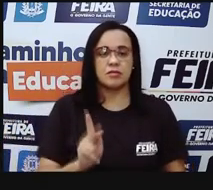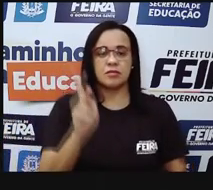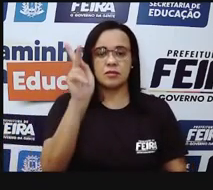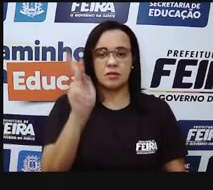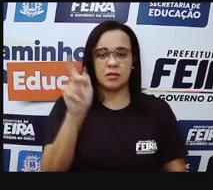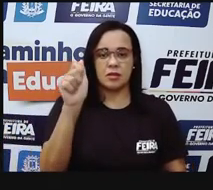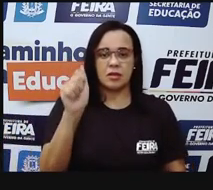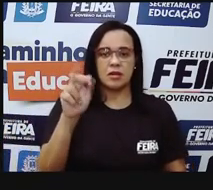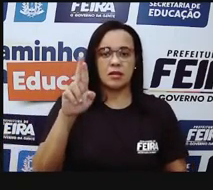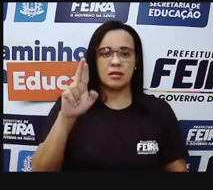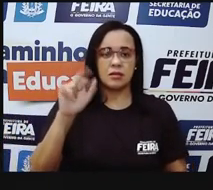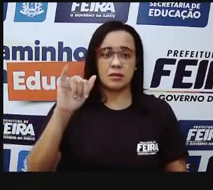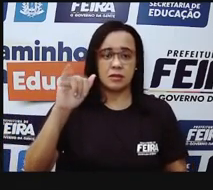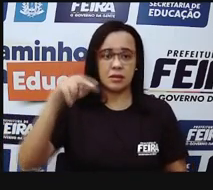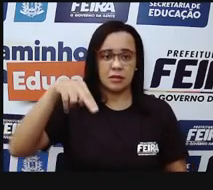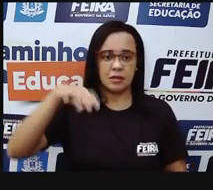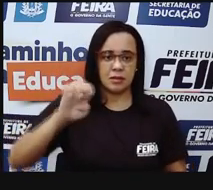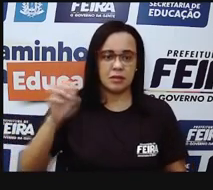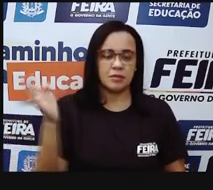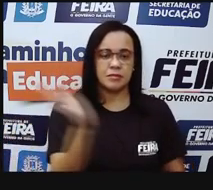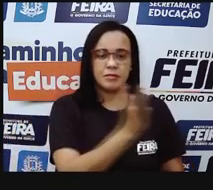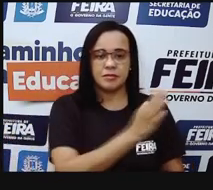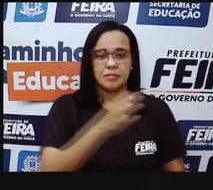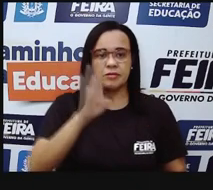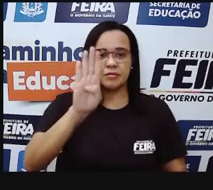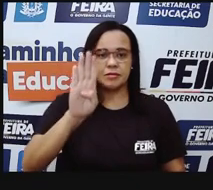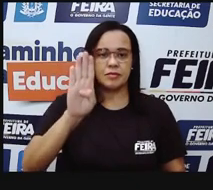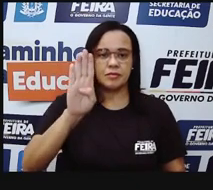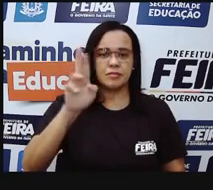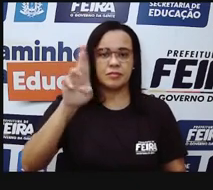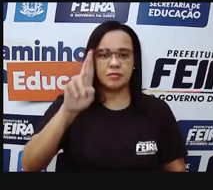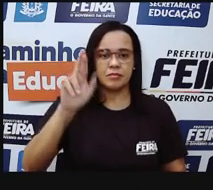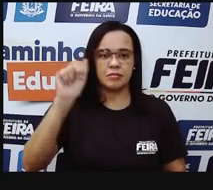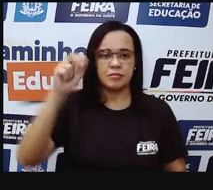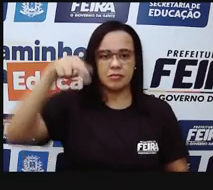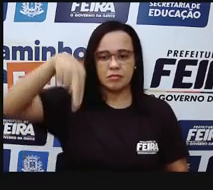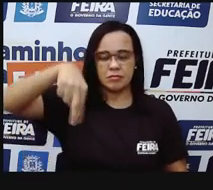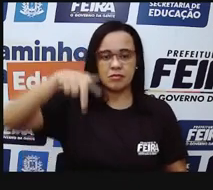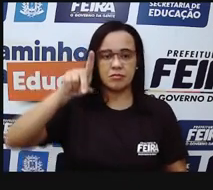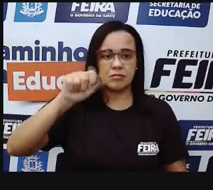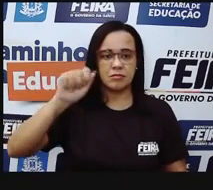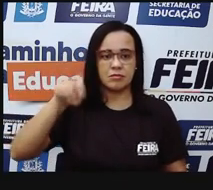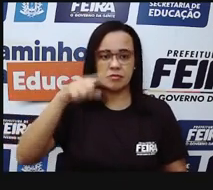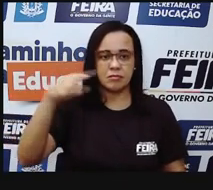hoje nossa aula tem como tema os órgãos do sentido humano.